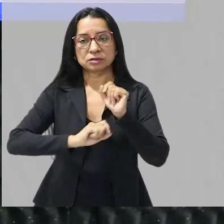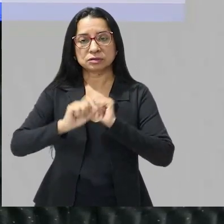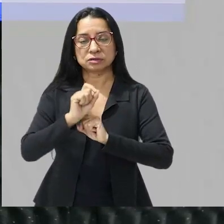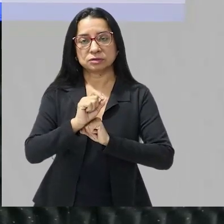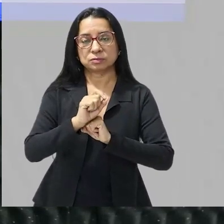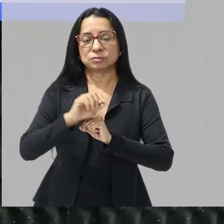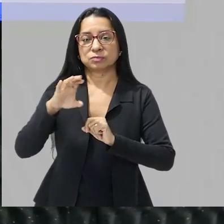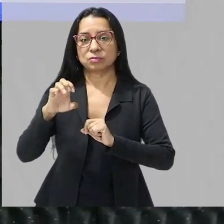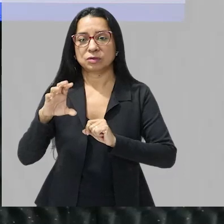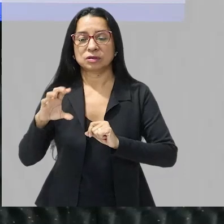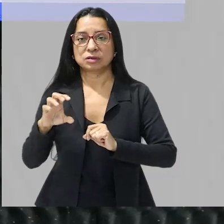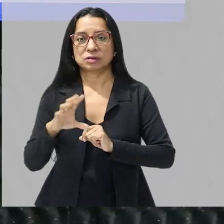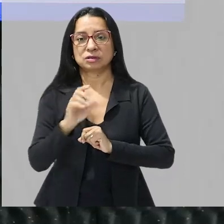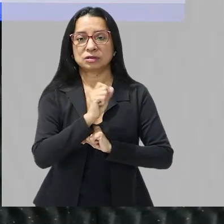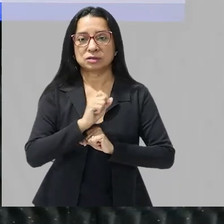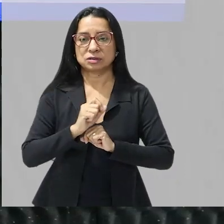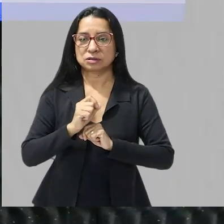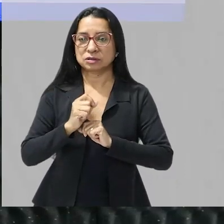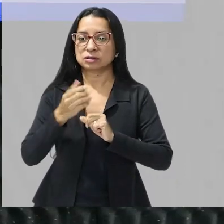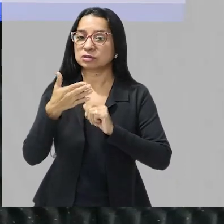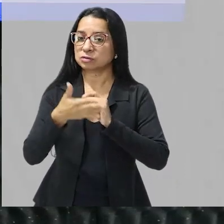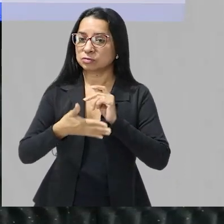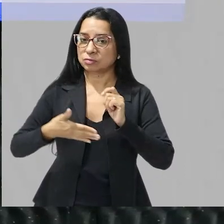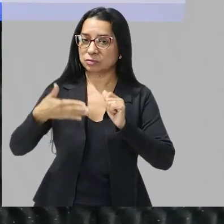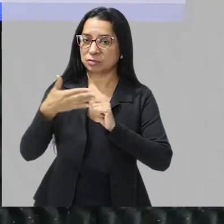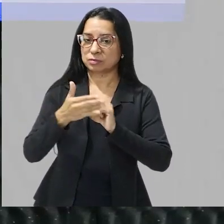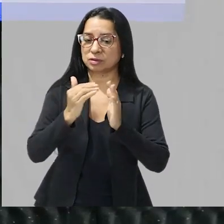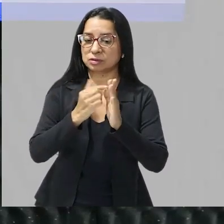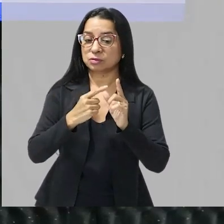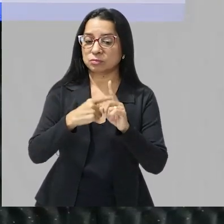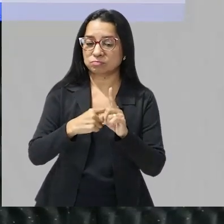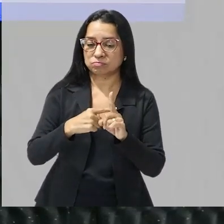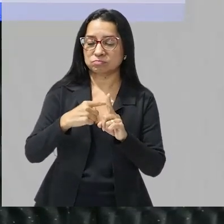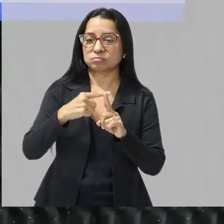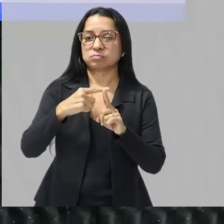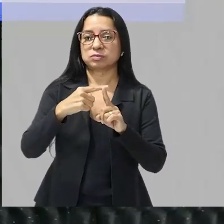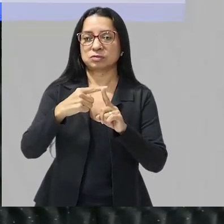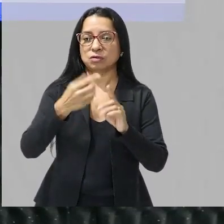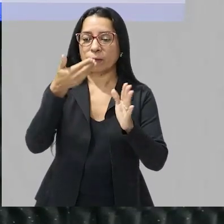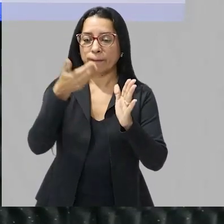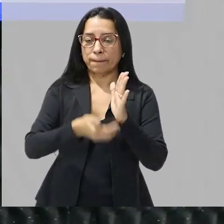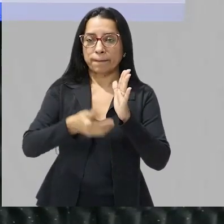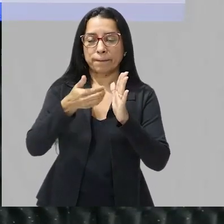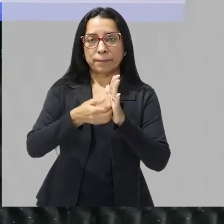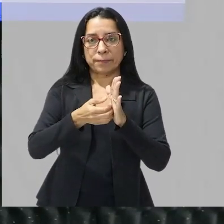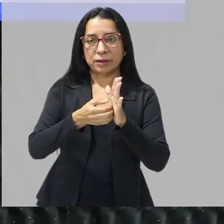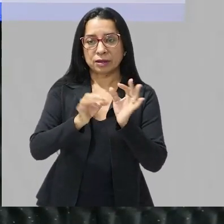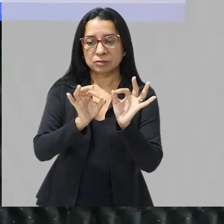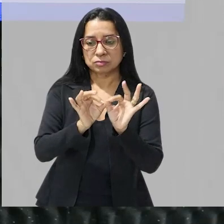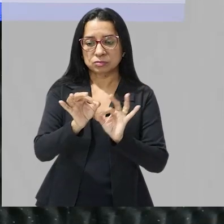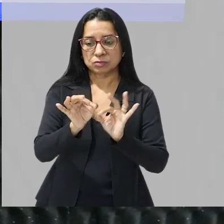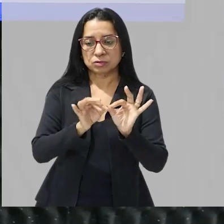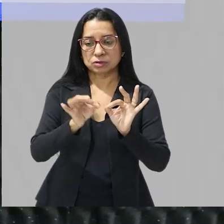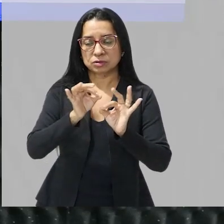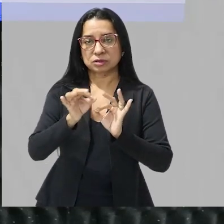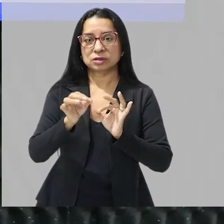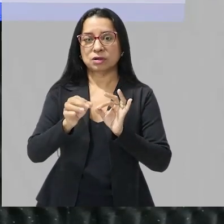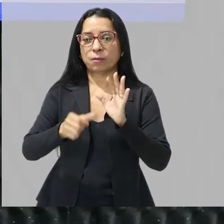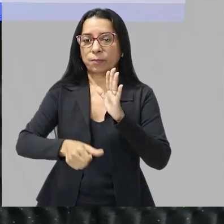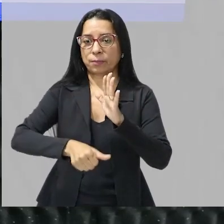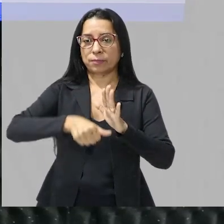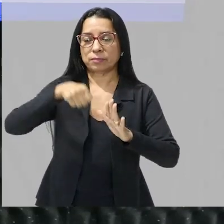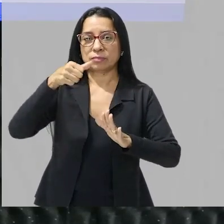enzima estiver submetida a uma elevada temperatura ela perde o seu formato original tá certo